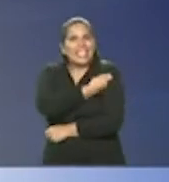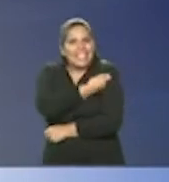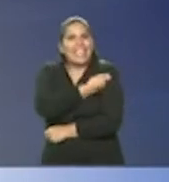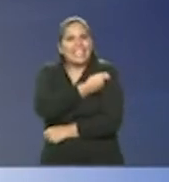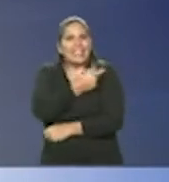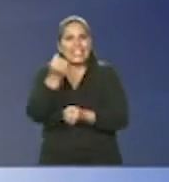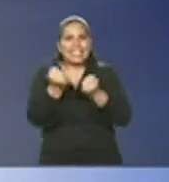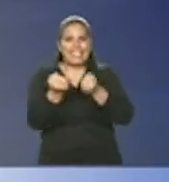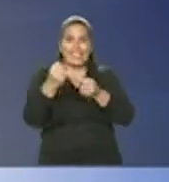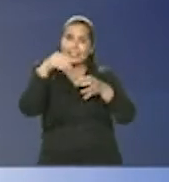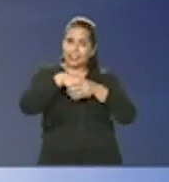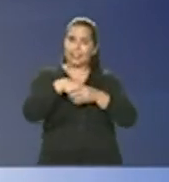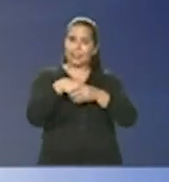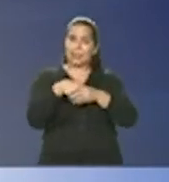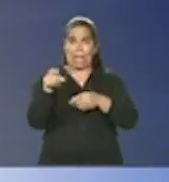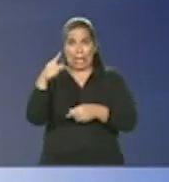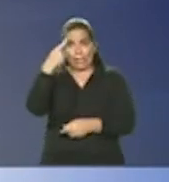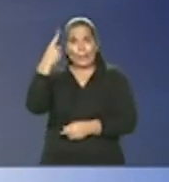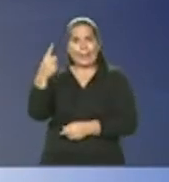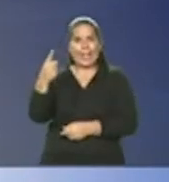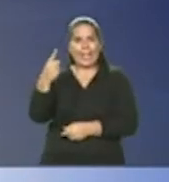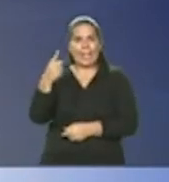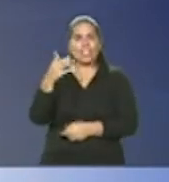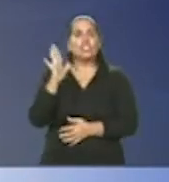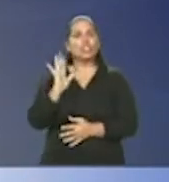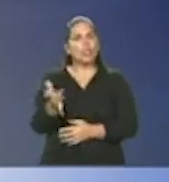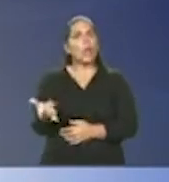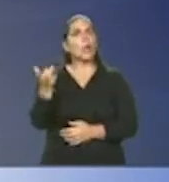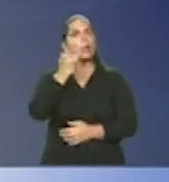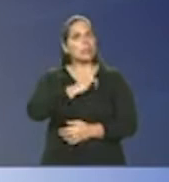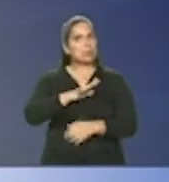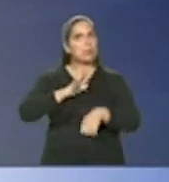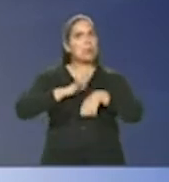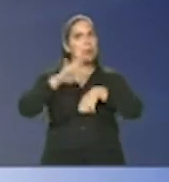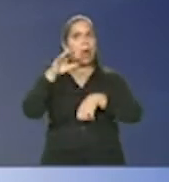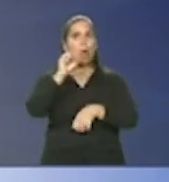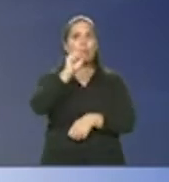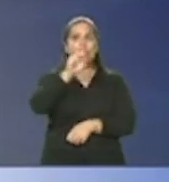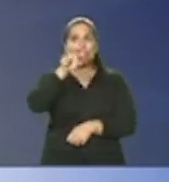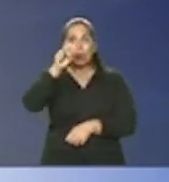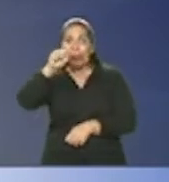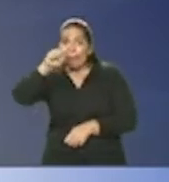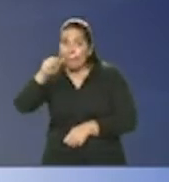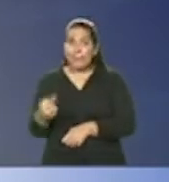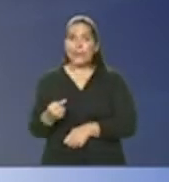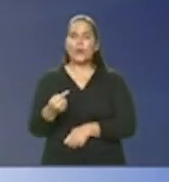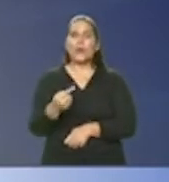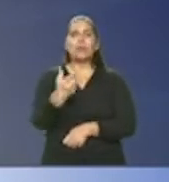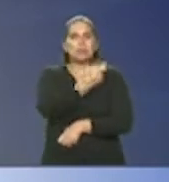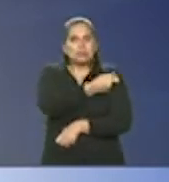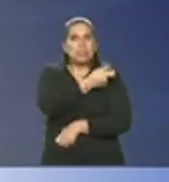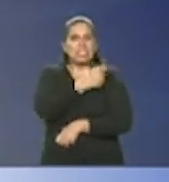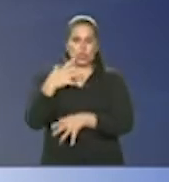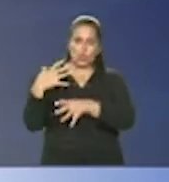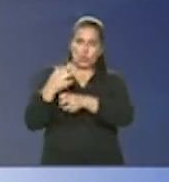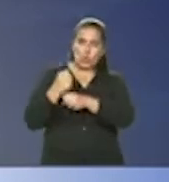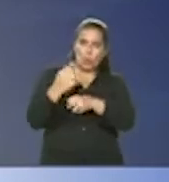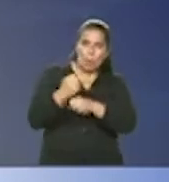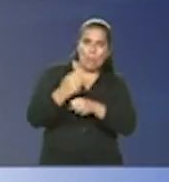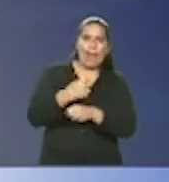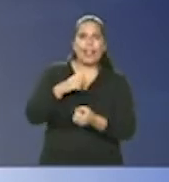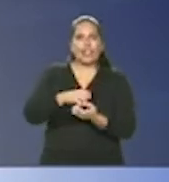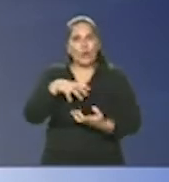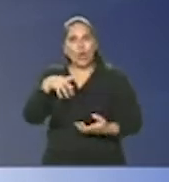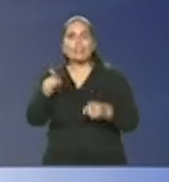-thru nós já alcançamos mais de 850 mil se você somar idosos e o pessoal de